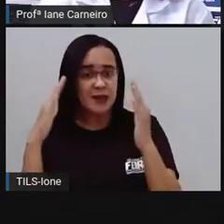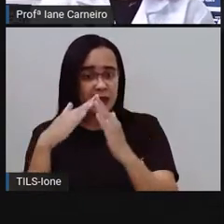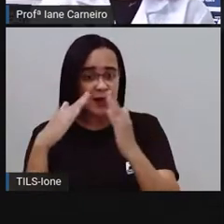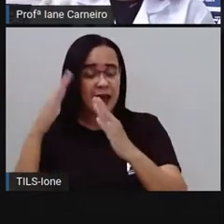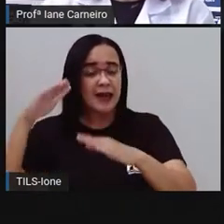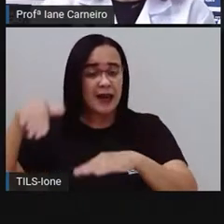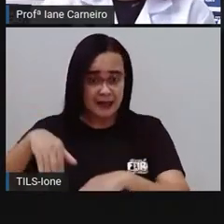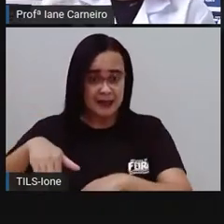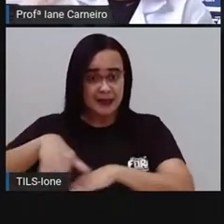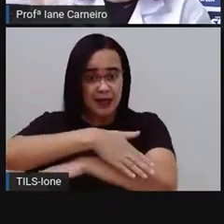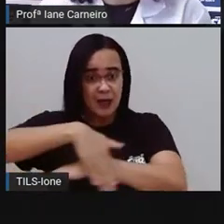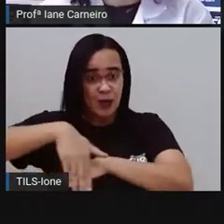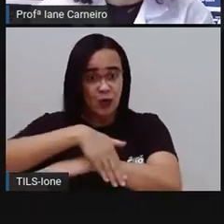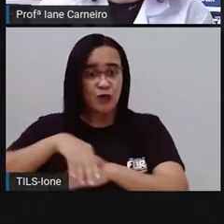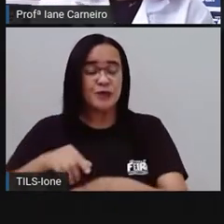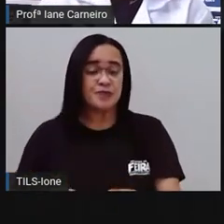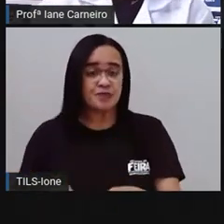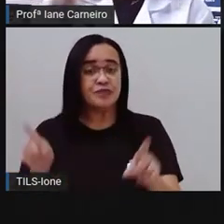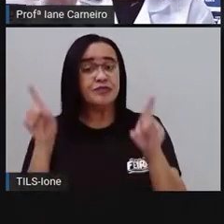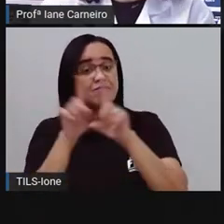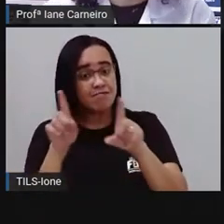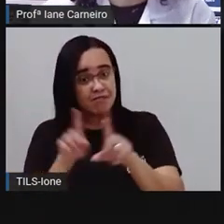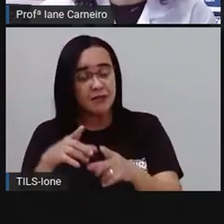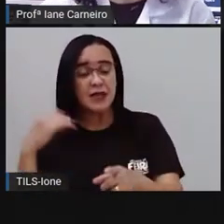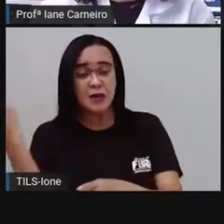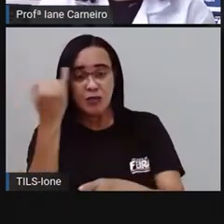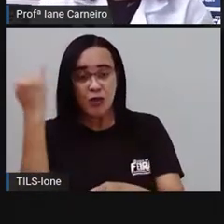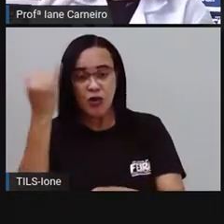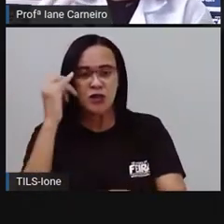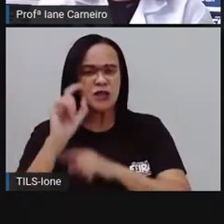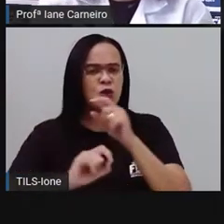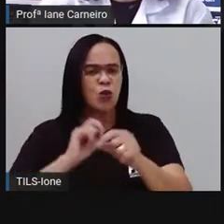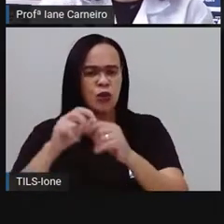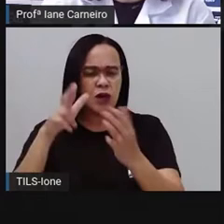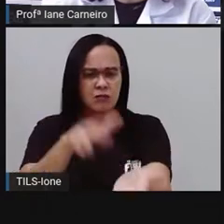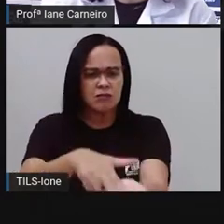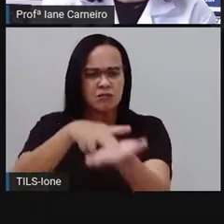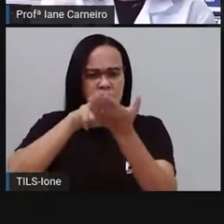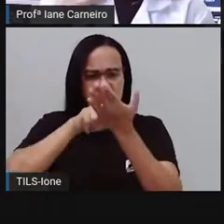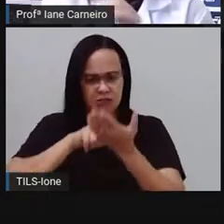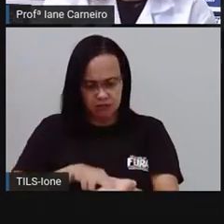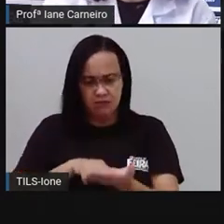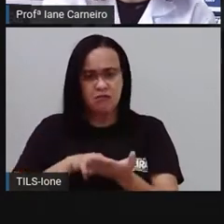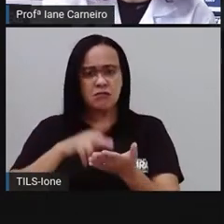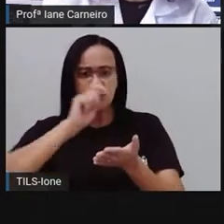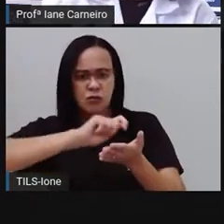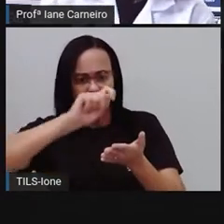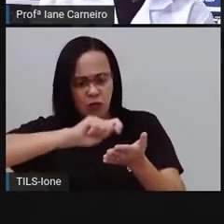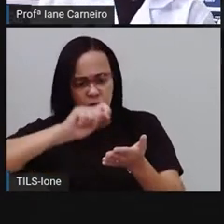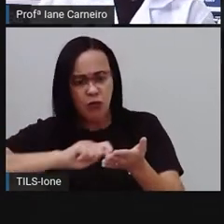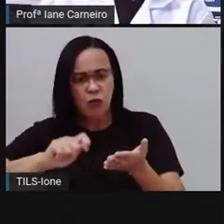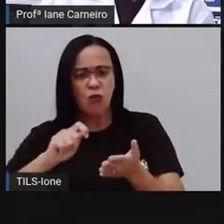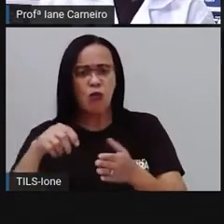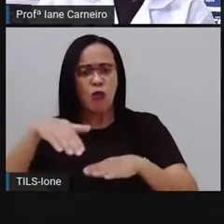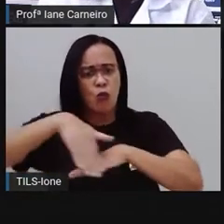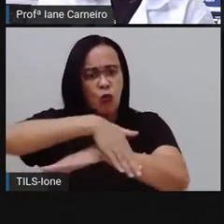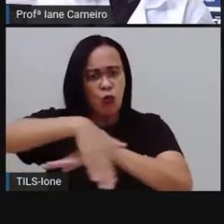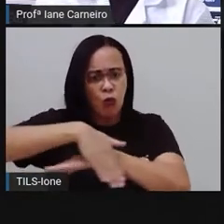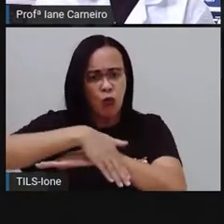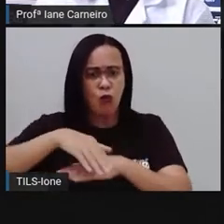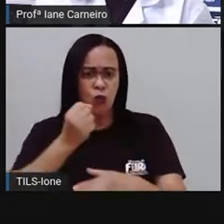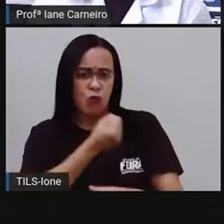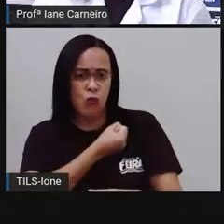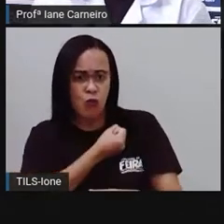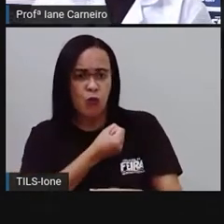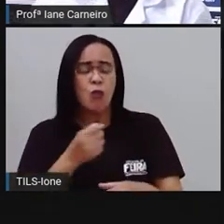Então, quando a gente vai ao médico, na escola, né? As professoras pedem para fazer a matrícula do estudante,